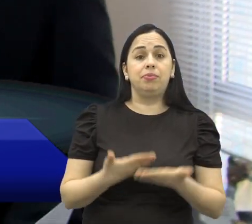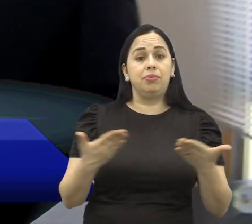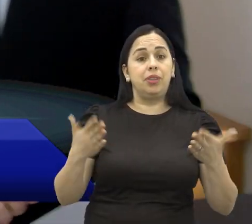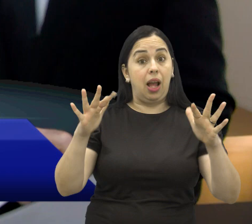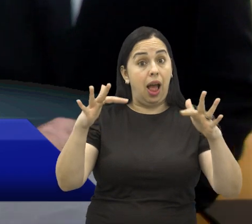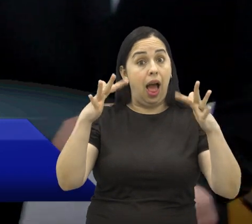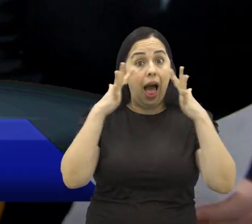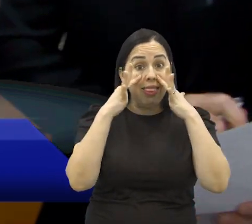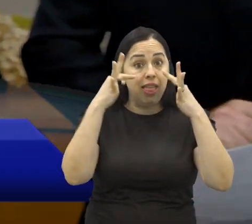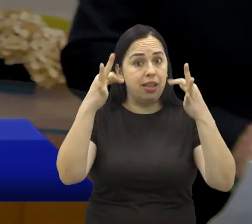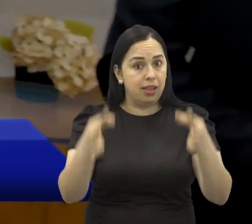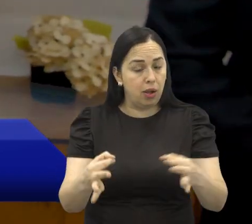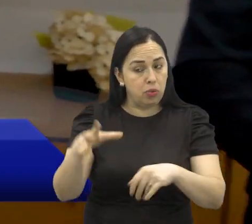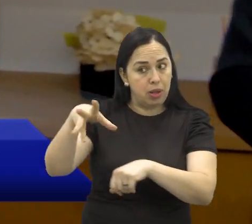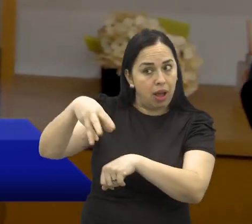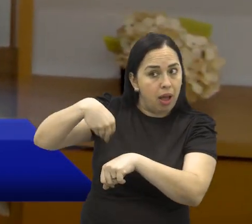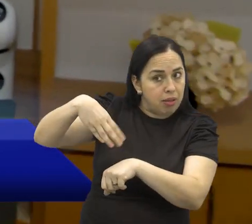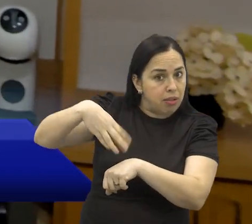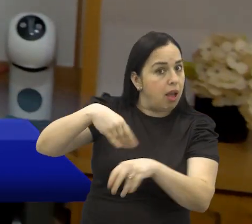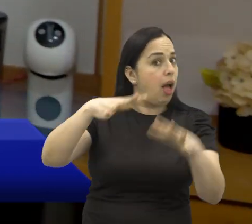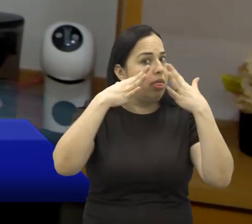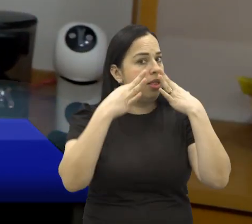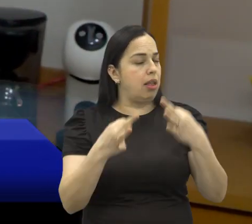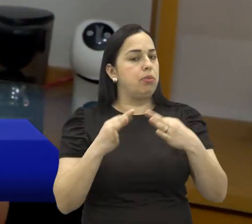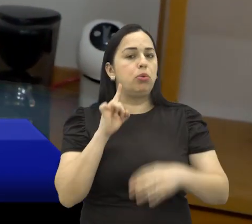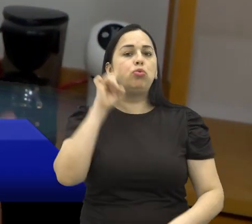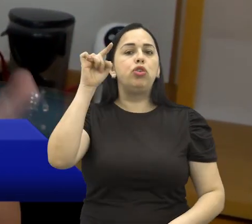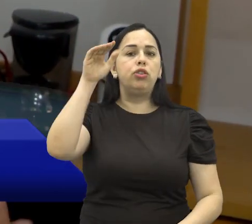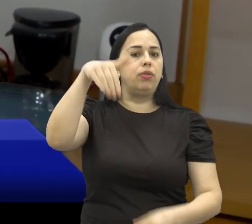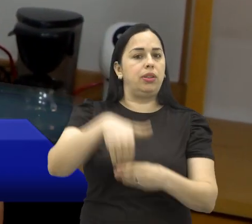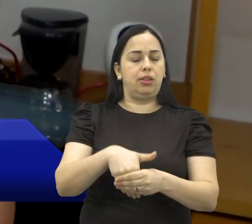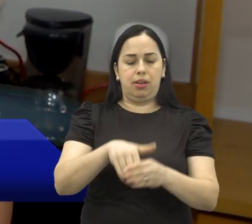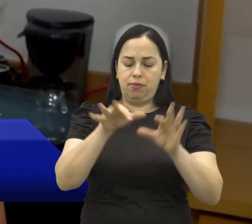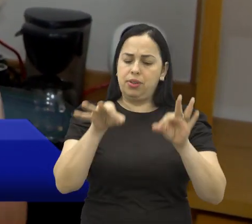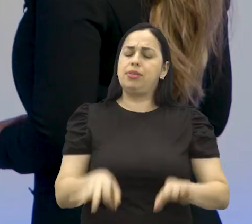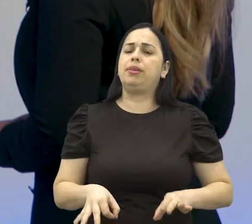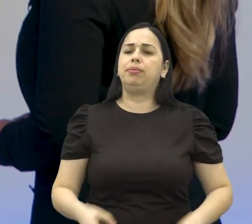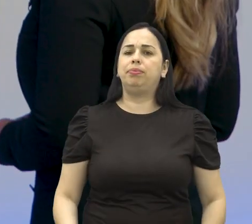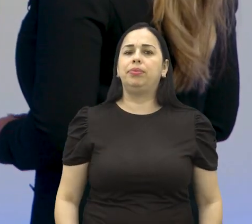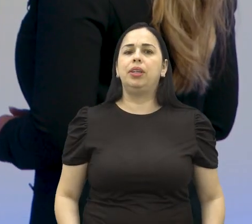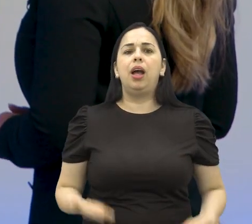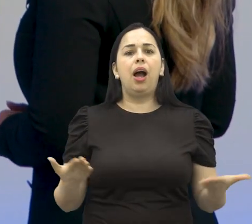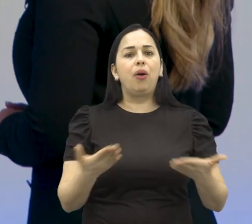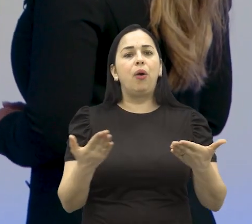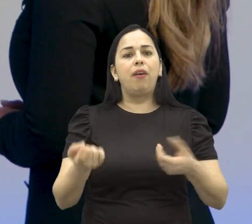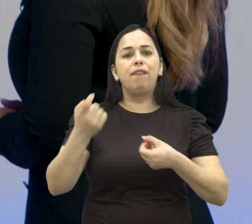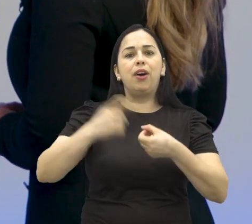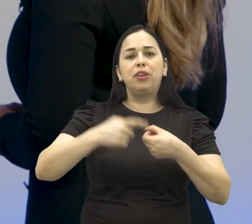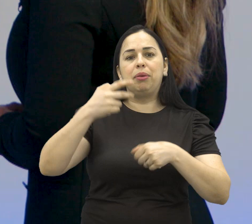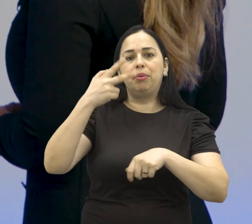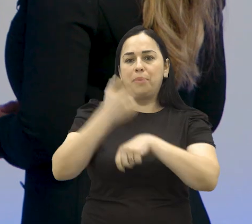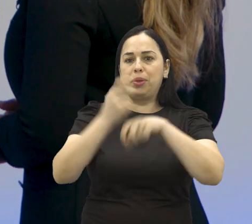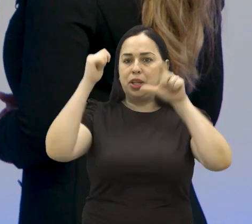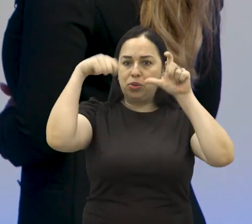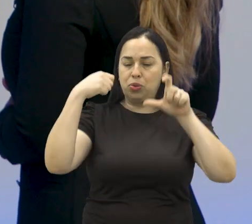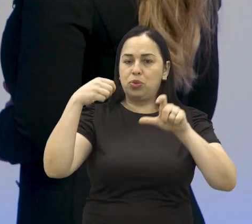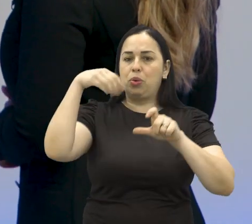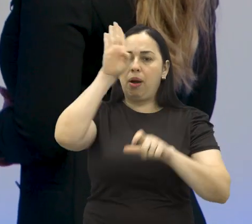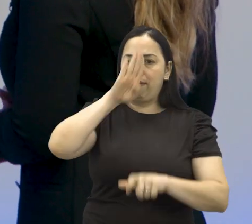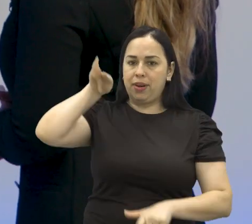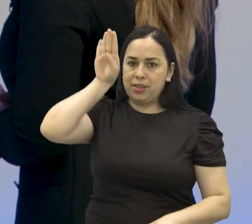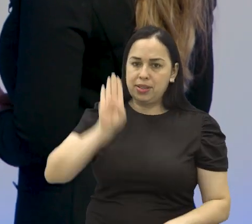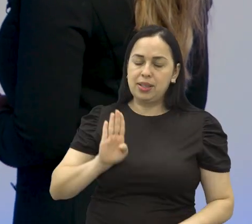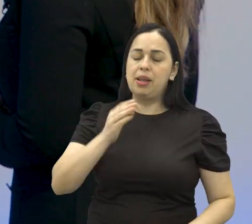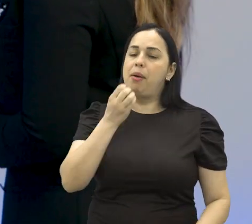muito obrigada. Então, vamos ficar atentos às dicas para poder, no dia das eleições, votar certinho. Eu volto com você no